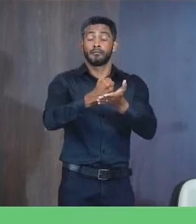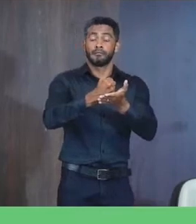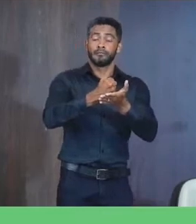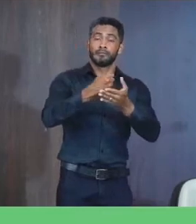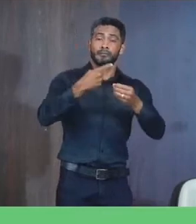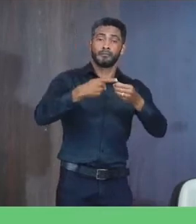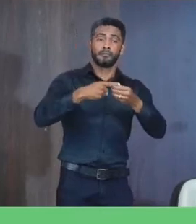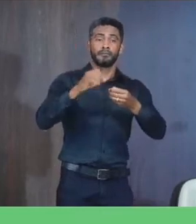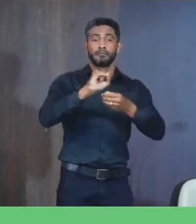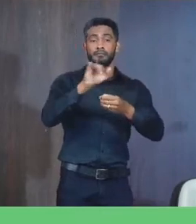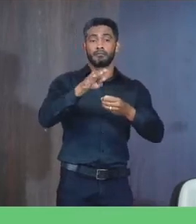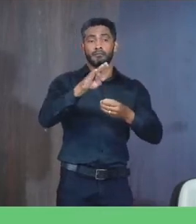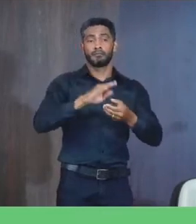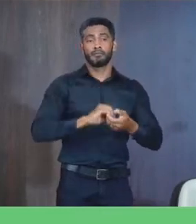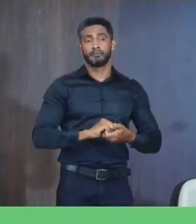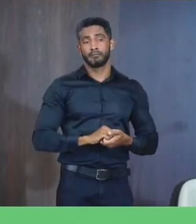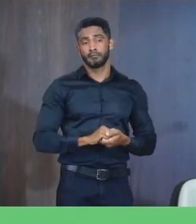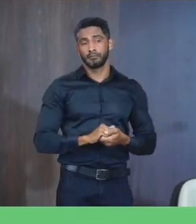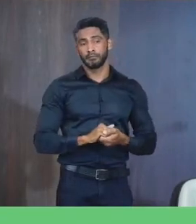outras providências